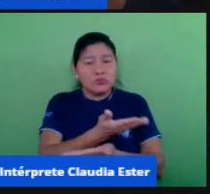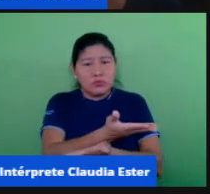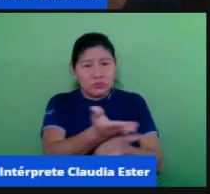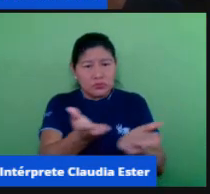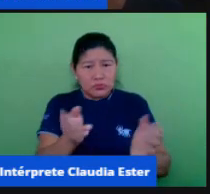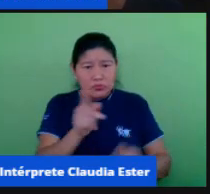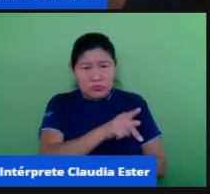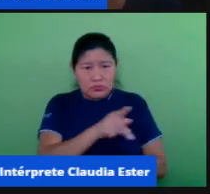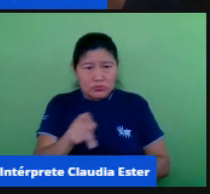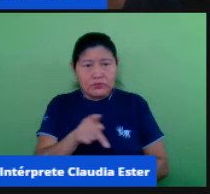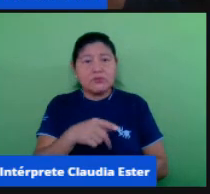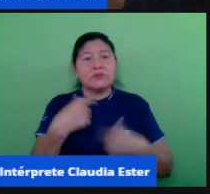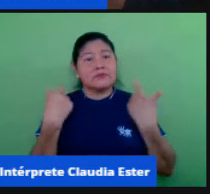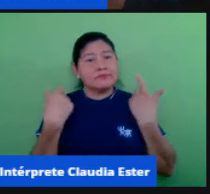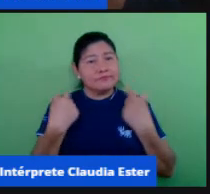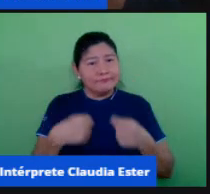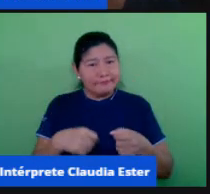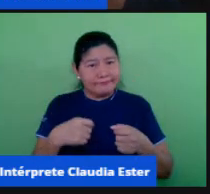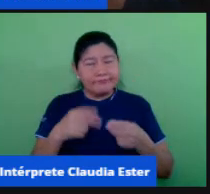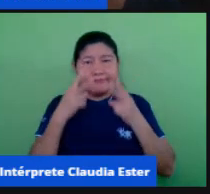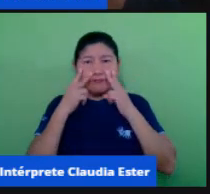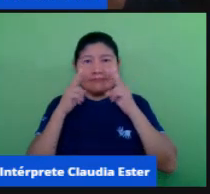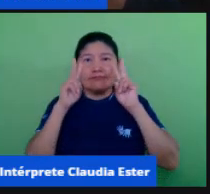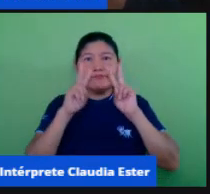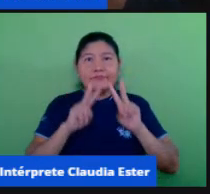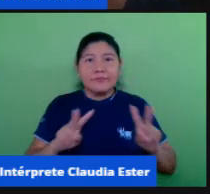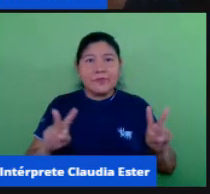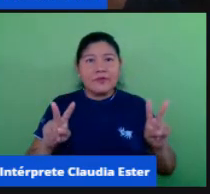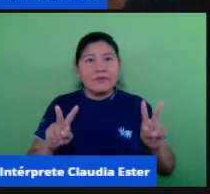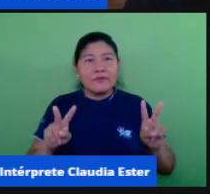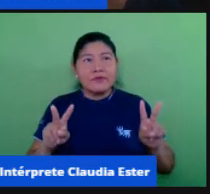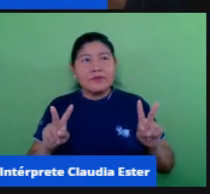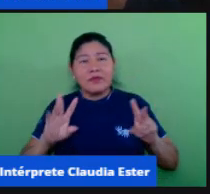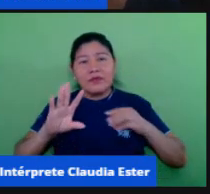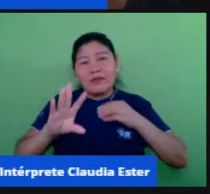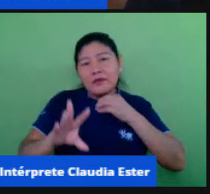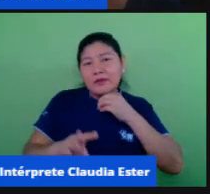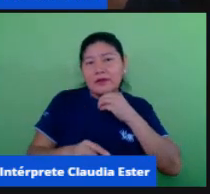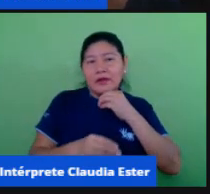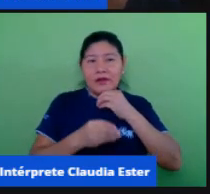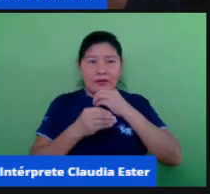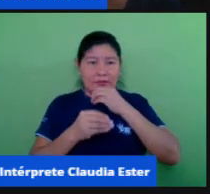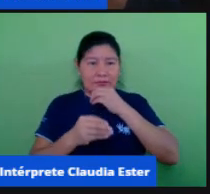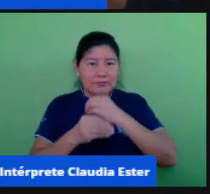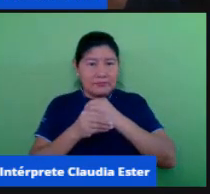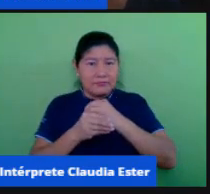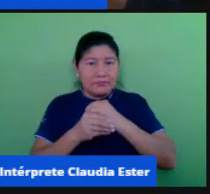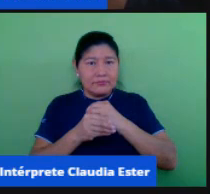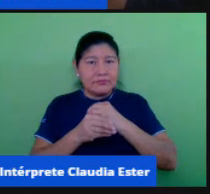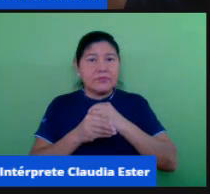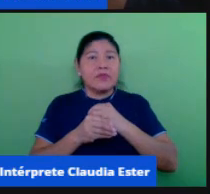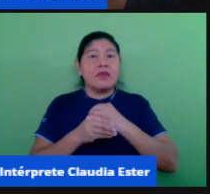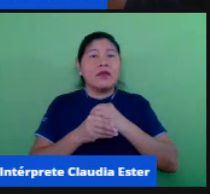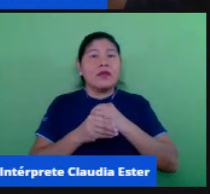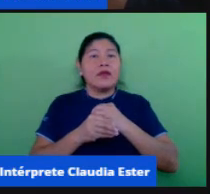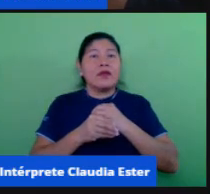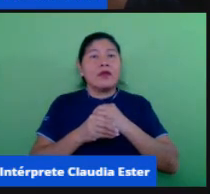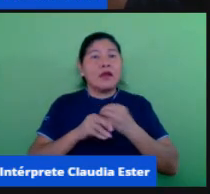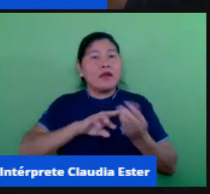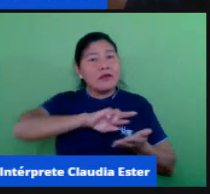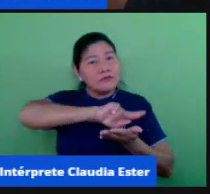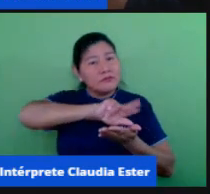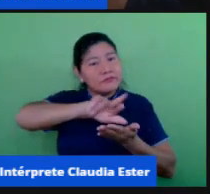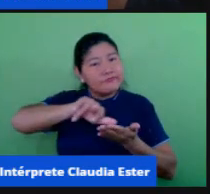deve ser vista em um amplo quadro de complementação as tradicionais disciplinas